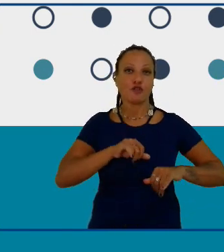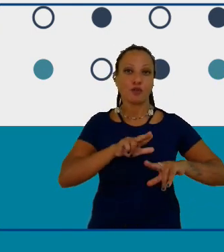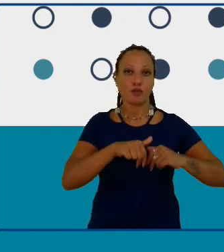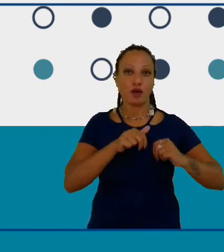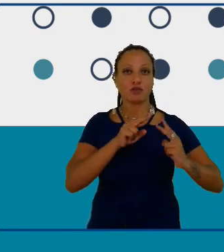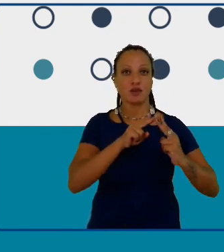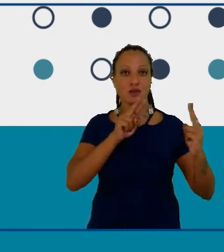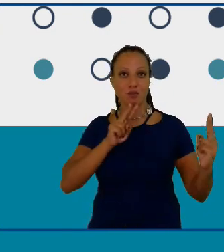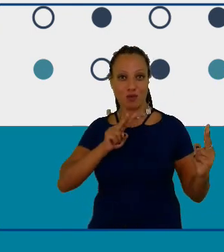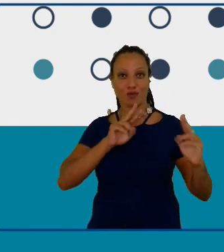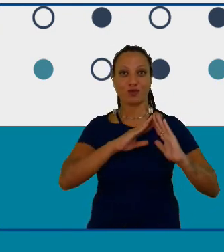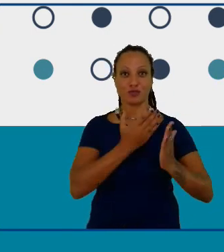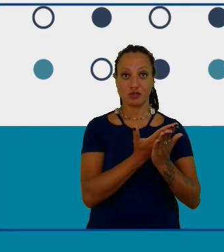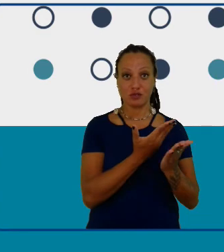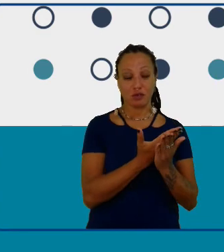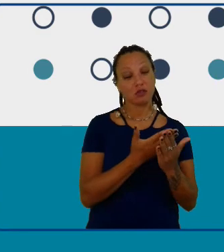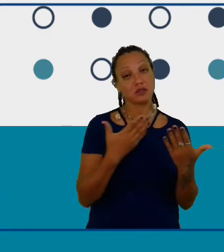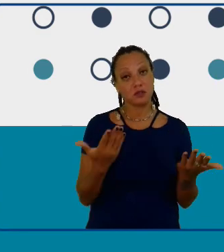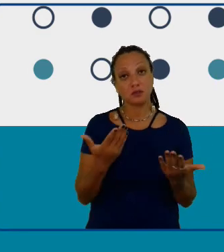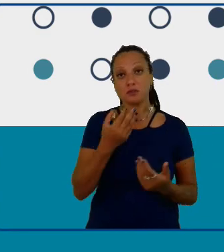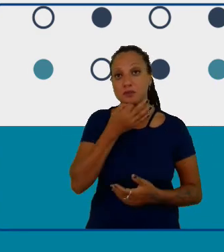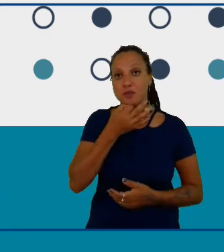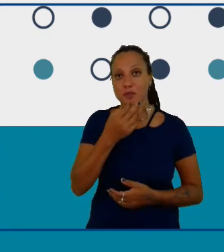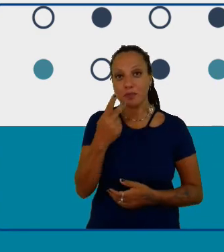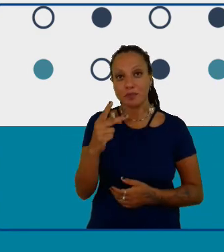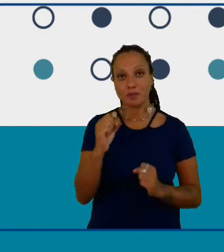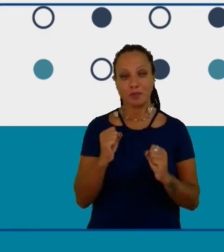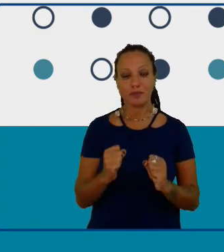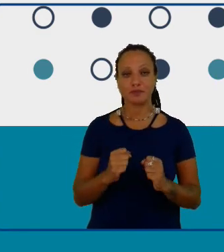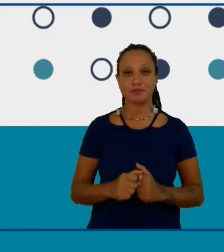você puder comentar para a gente sobre esses dois aspectos